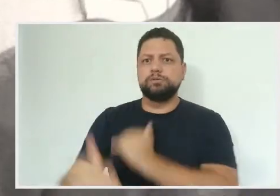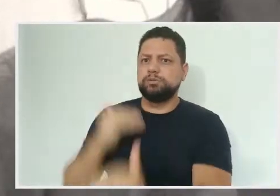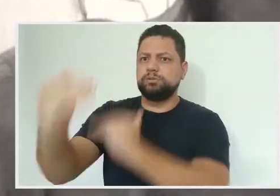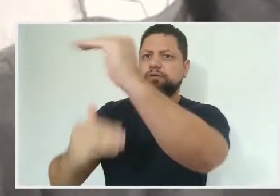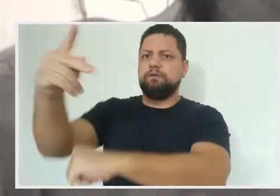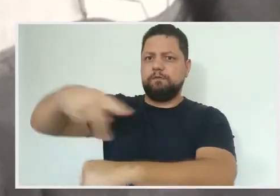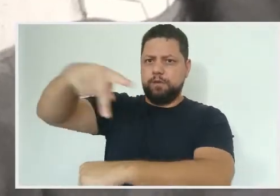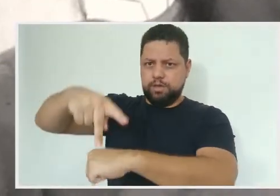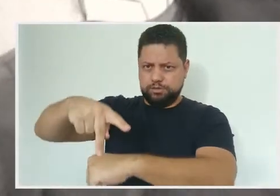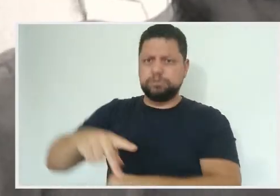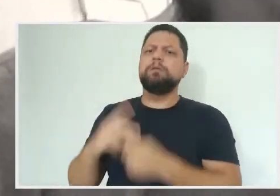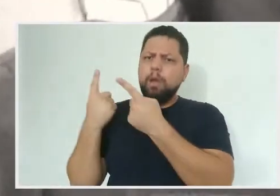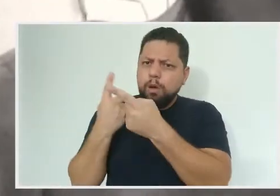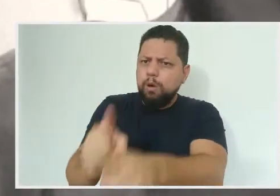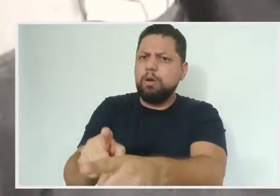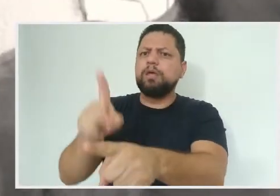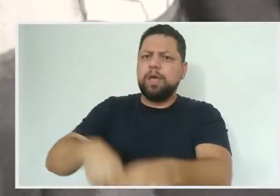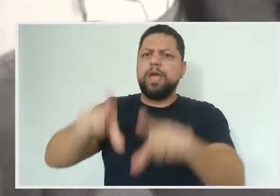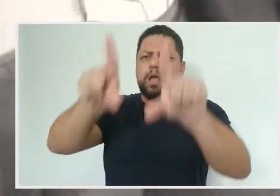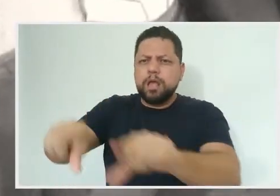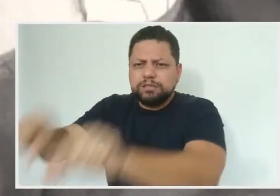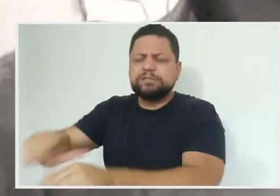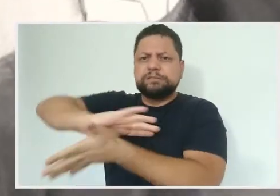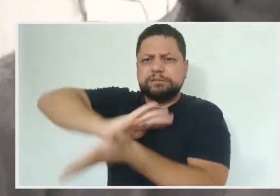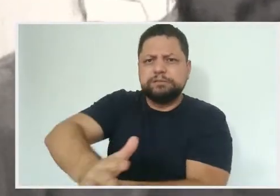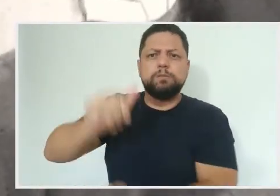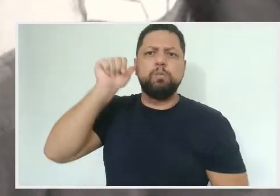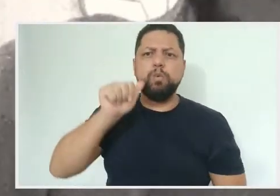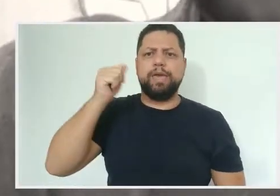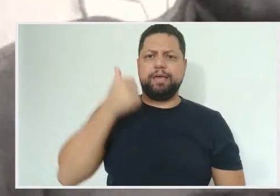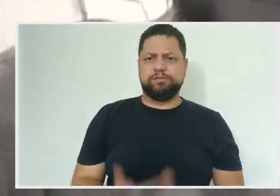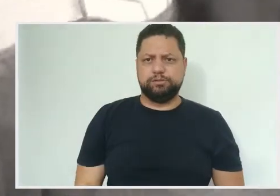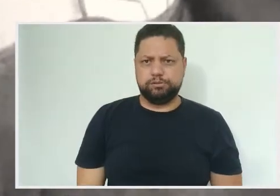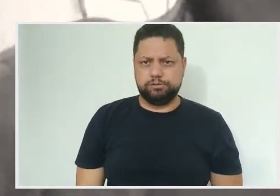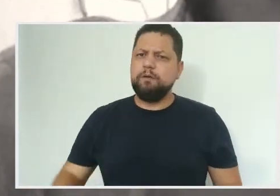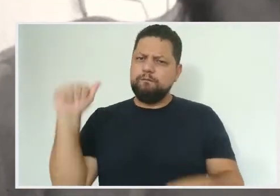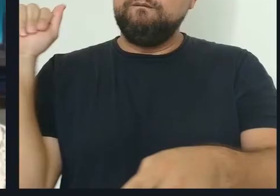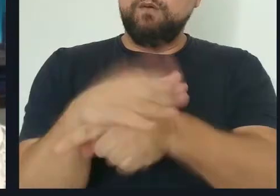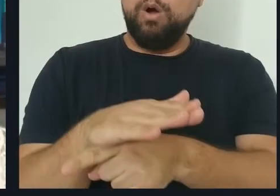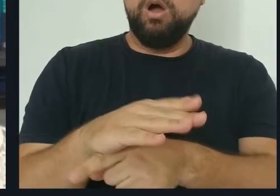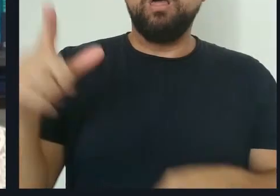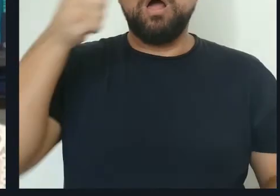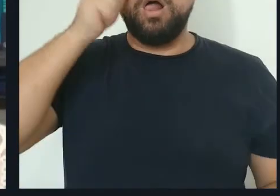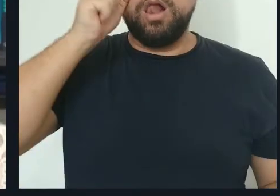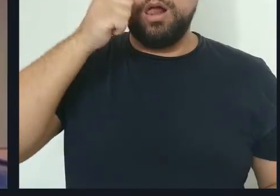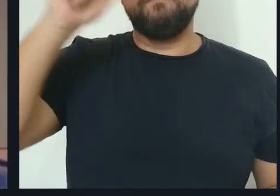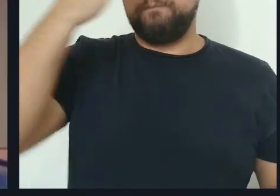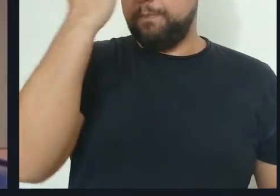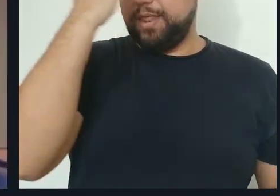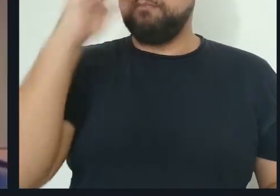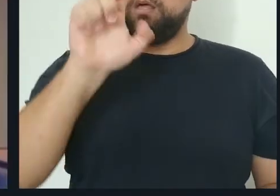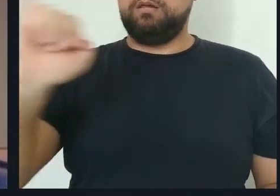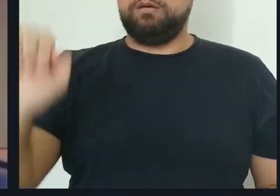Por isso, essas legislações estão na contramão da promoção dos direitos humanos e do combate às desigualdades. A estrutura das escolas